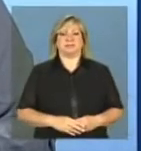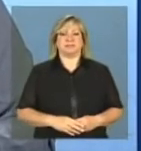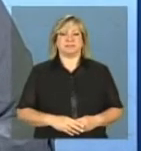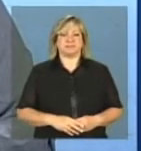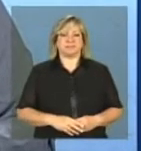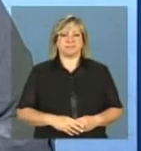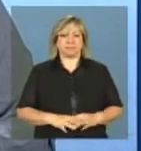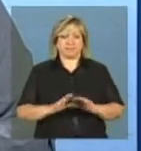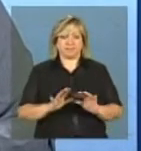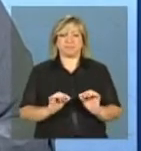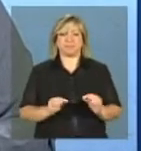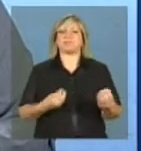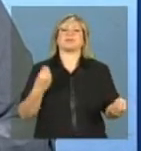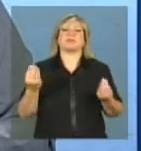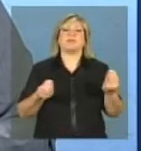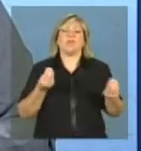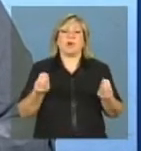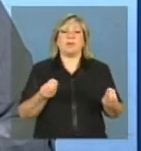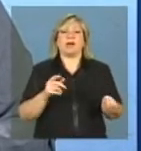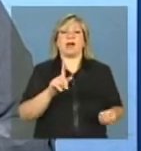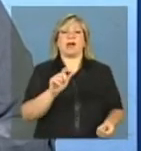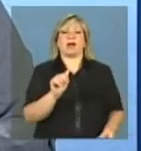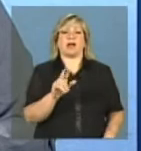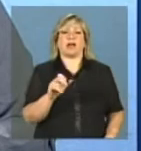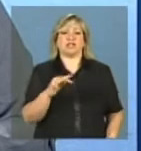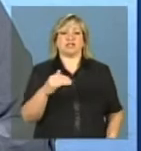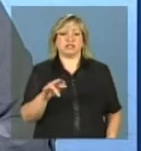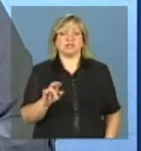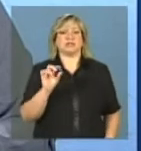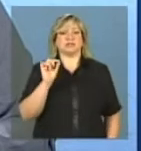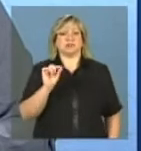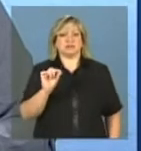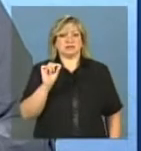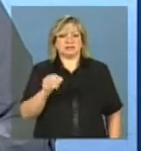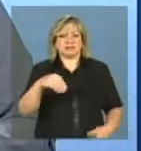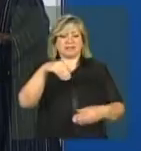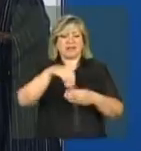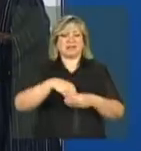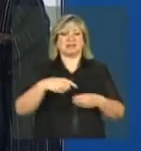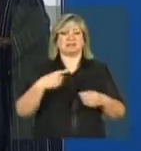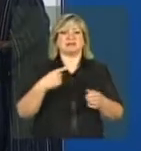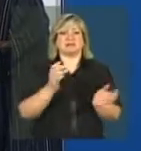como garantir os encaminhamentos entre as políticas, ou seja, intersetorialidade?